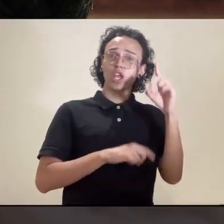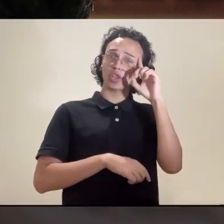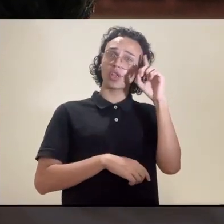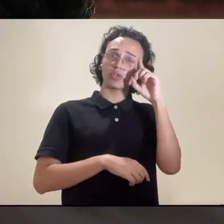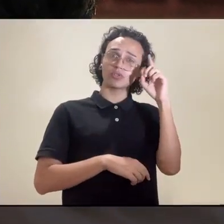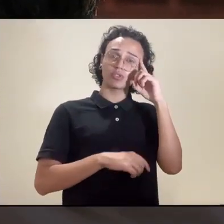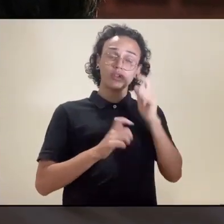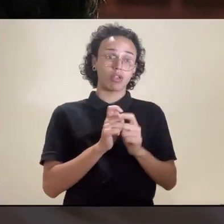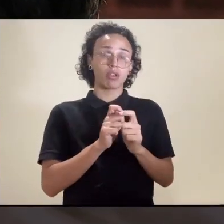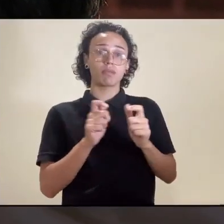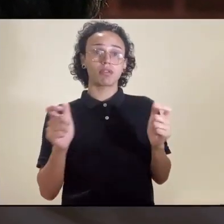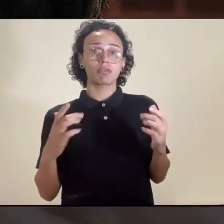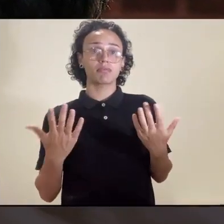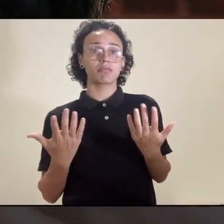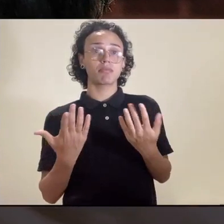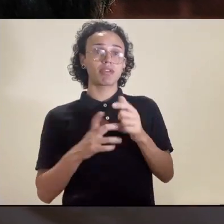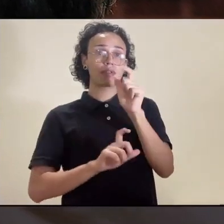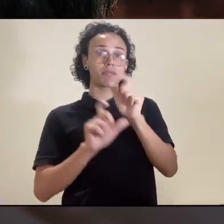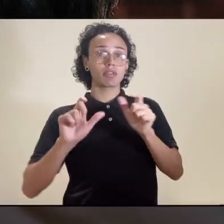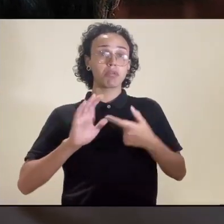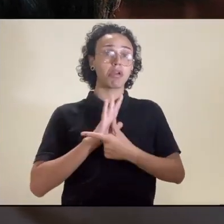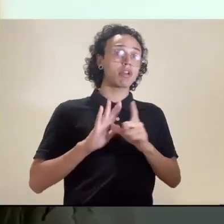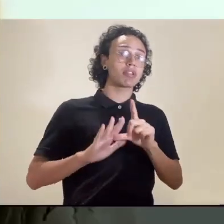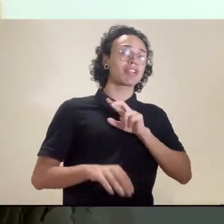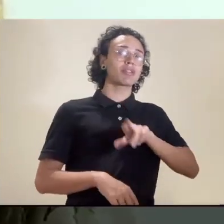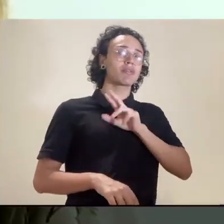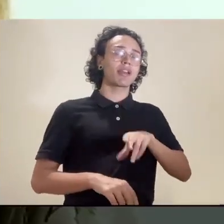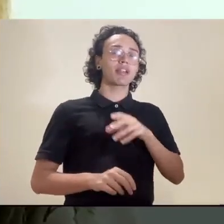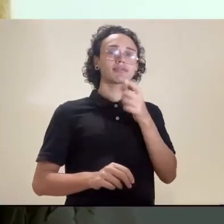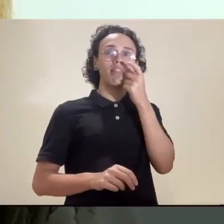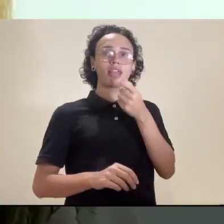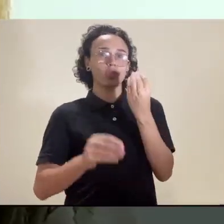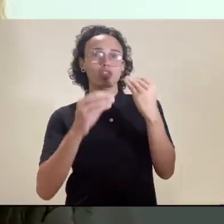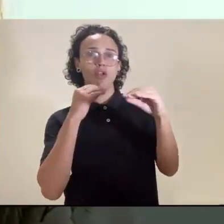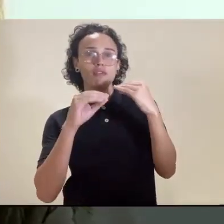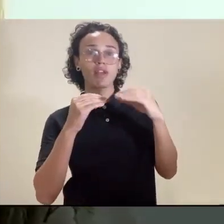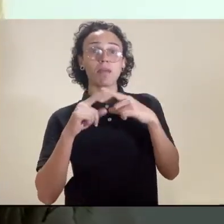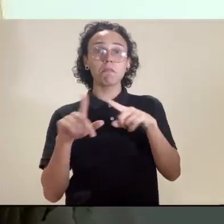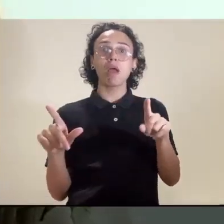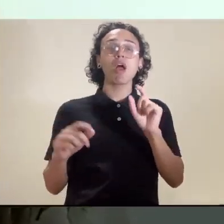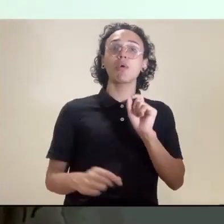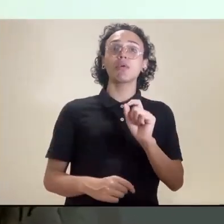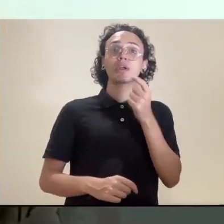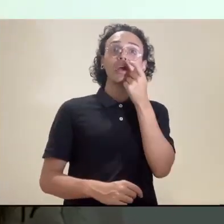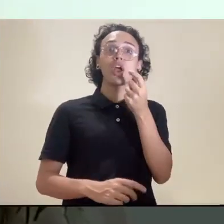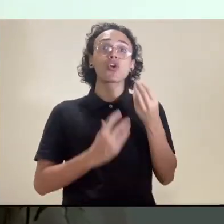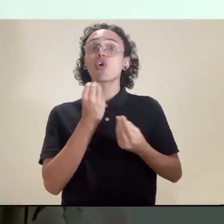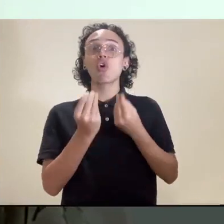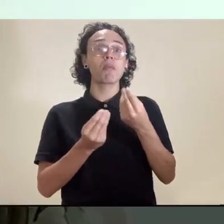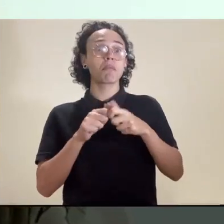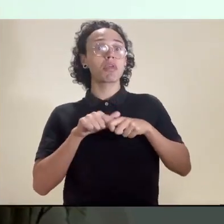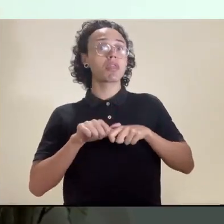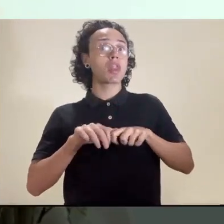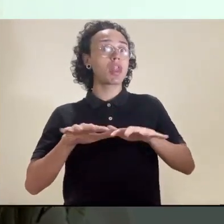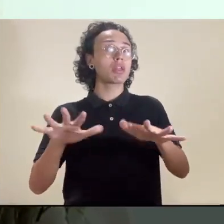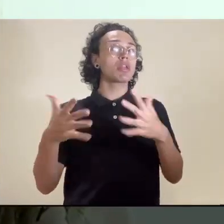em média, por dia. Então, pessoas, às vezes, não ficavam vendo novela, mas estavam interessadas de saber como é que estava